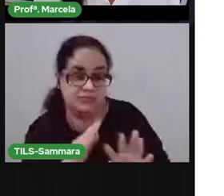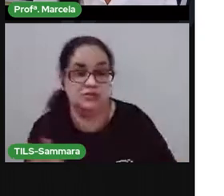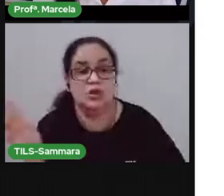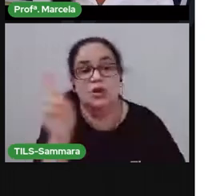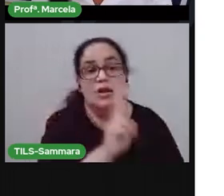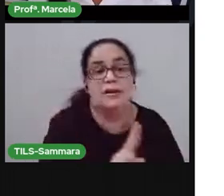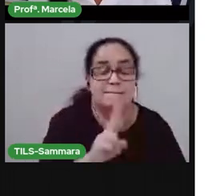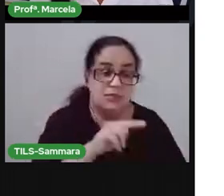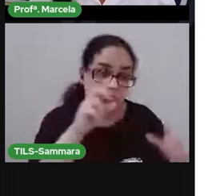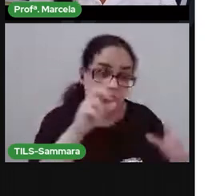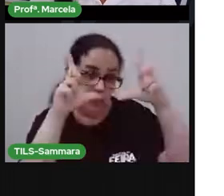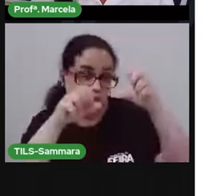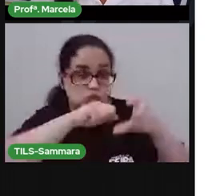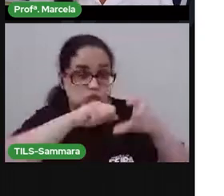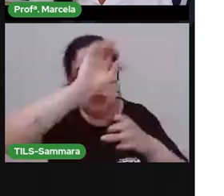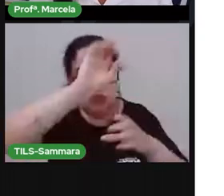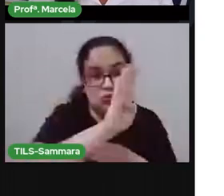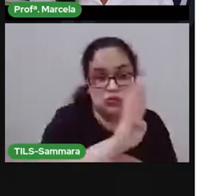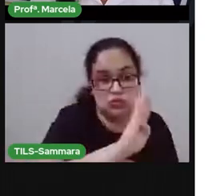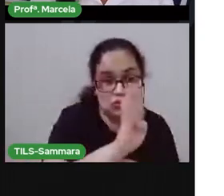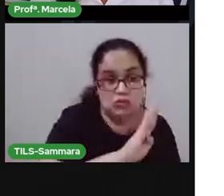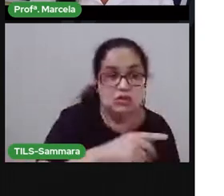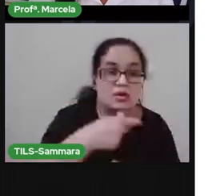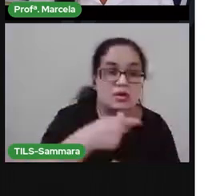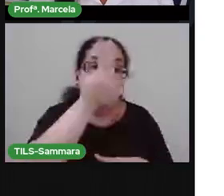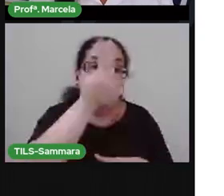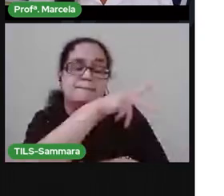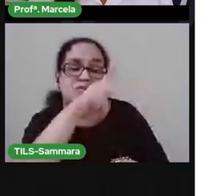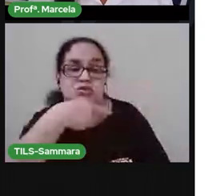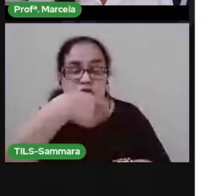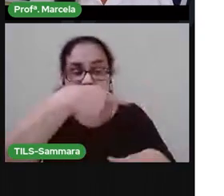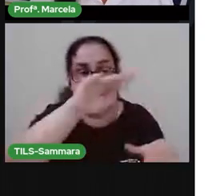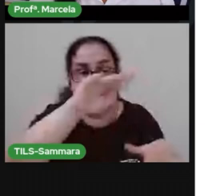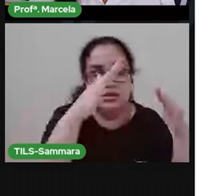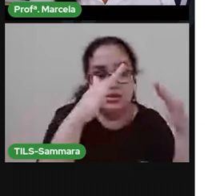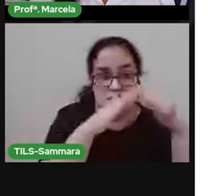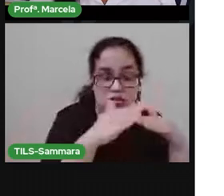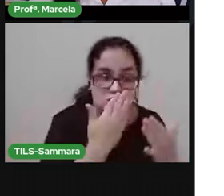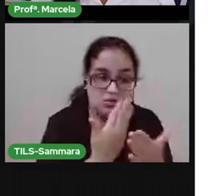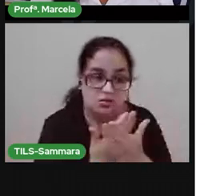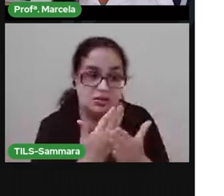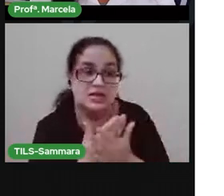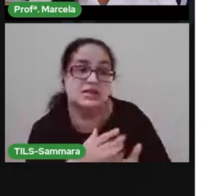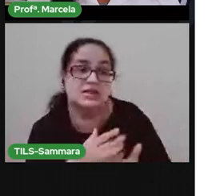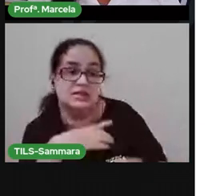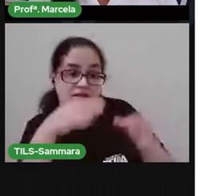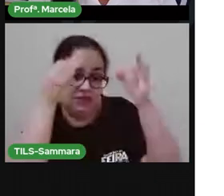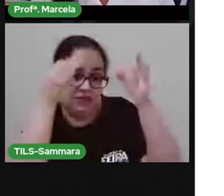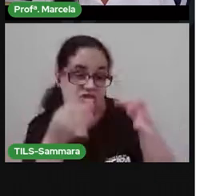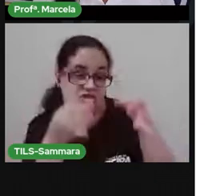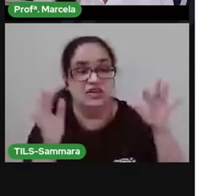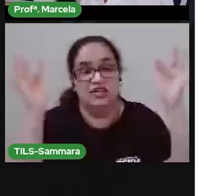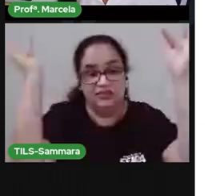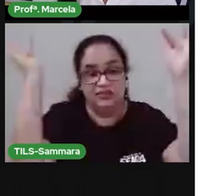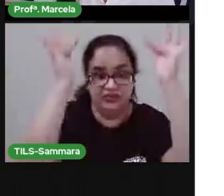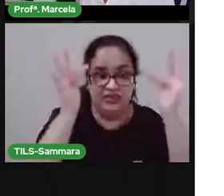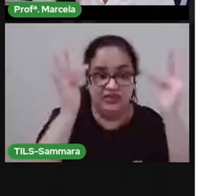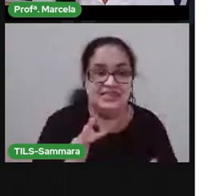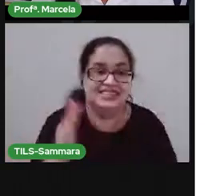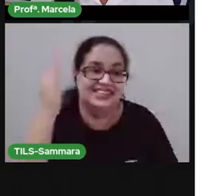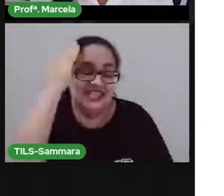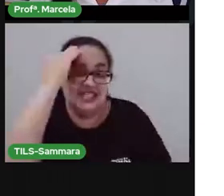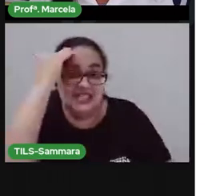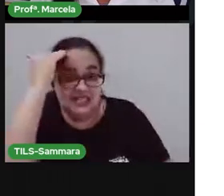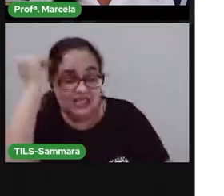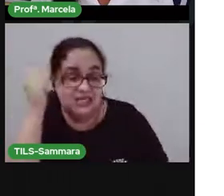a foto ou gravar um vídeo. E enviar pra professora da sua escola. Tá? Tenho certeza que ela vai ficar muito feliz em saber que você tá